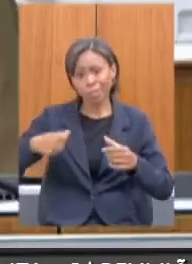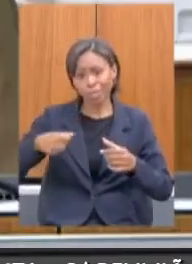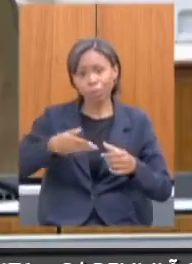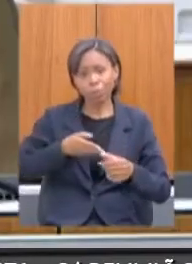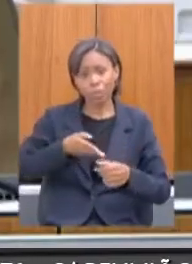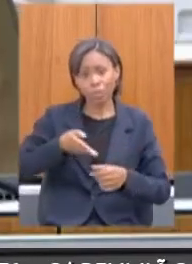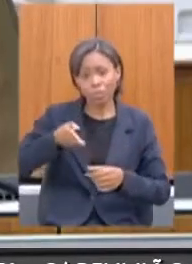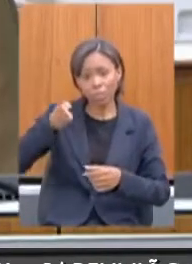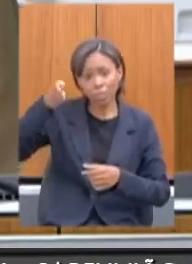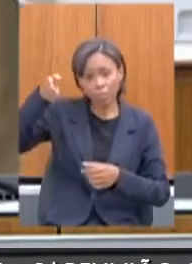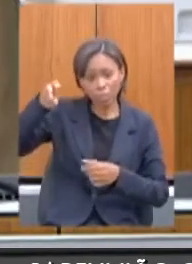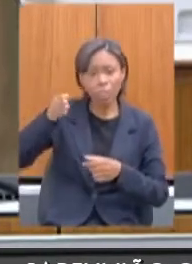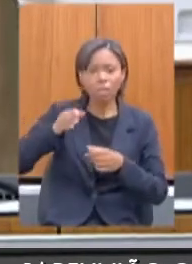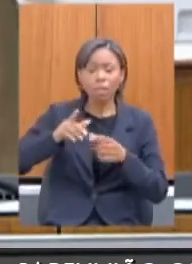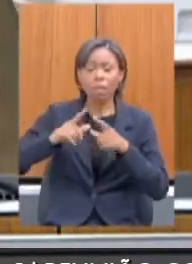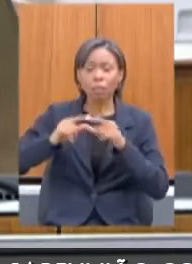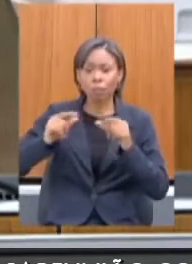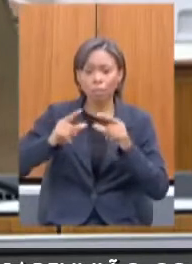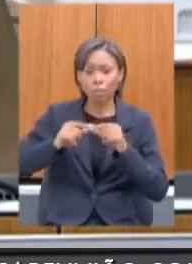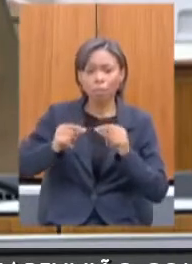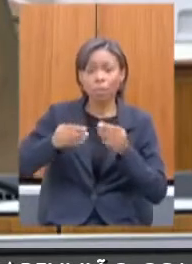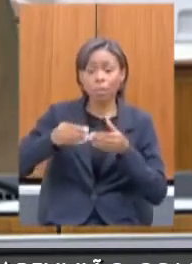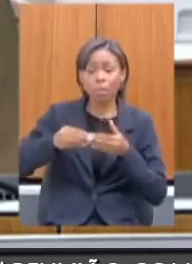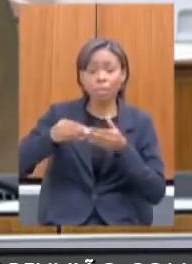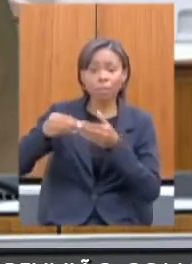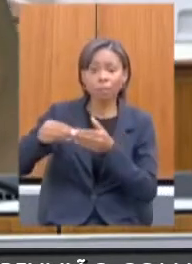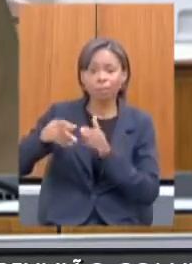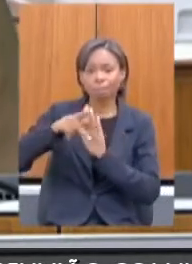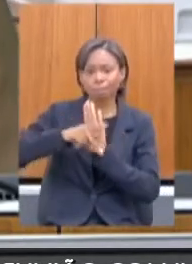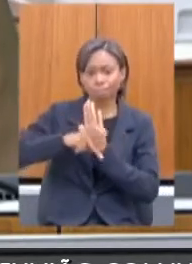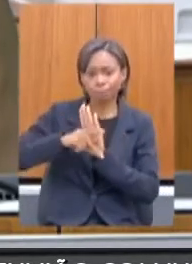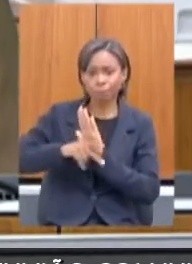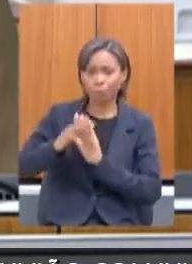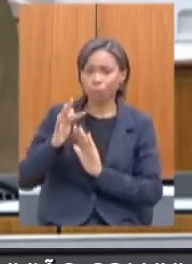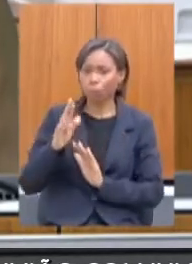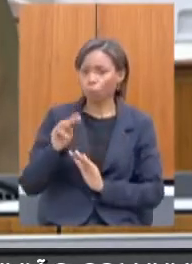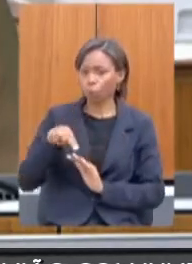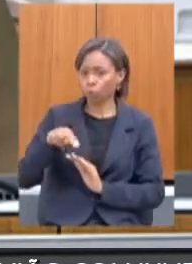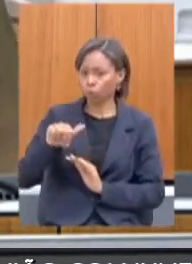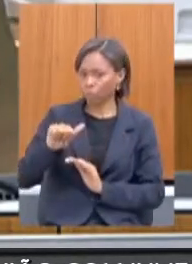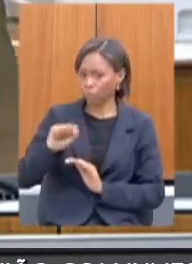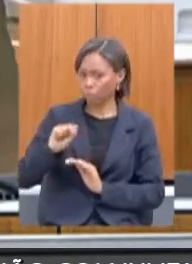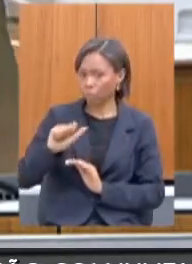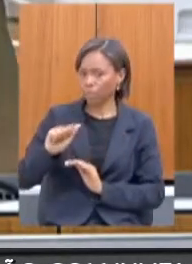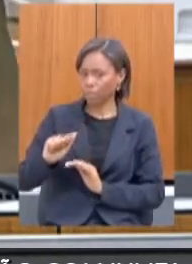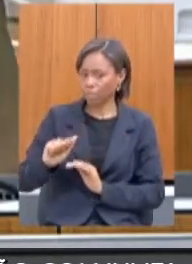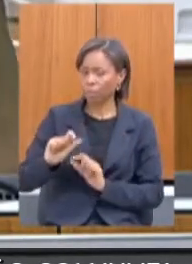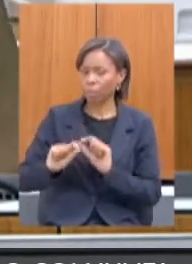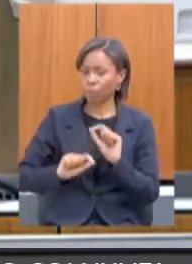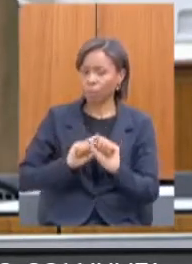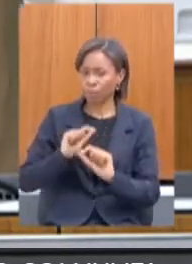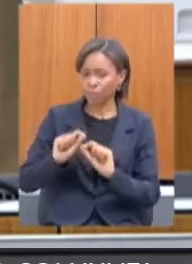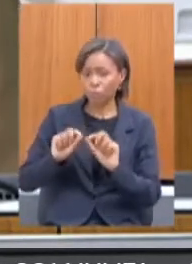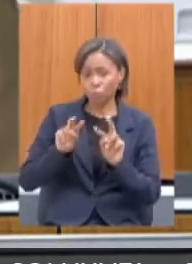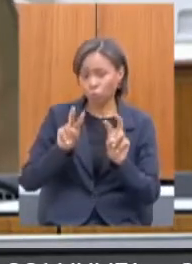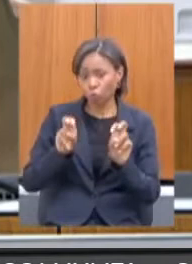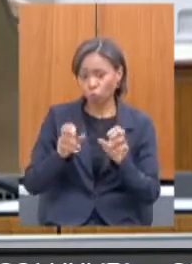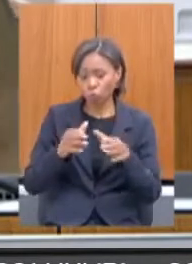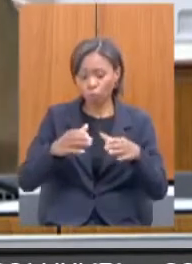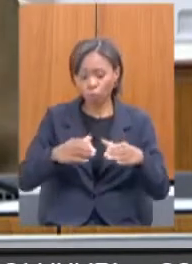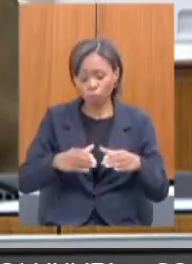para a Funasa, exatamente também para a questão de poços artesianos e fossas sépticas, exatamente para essas